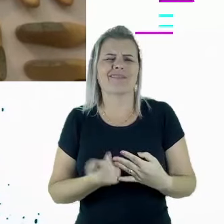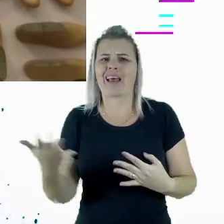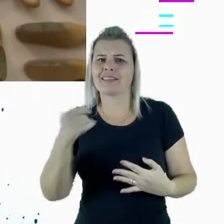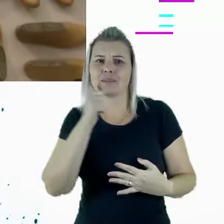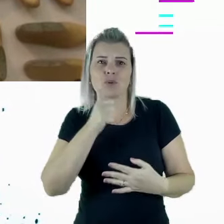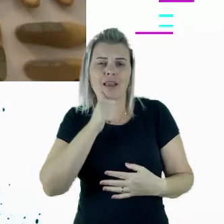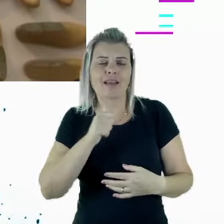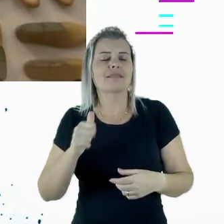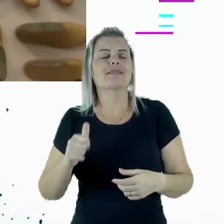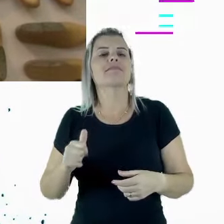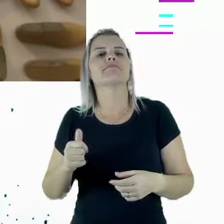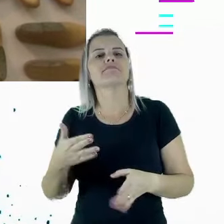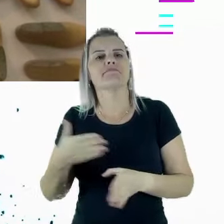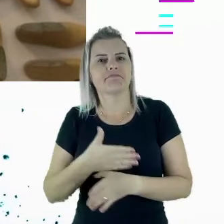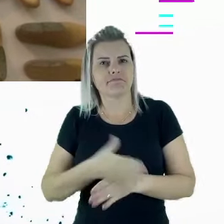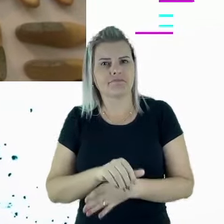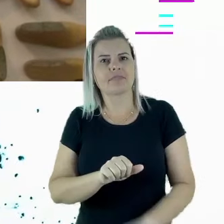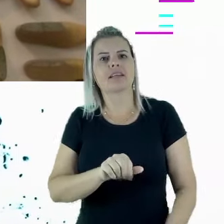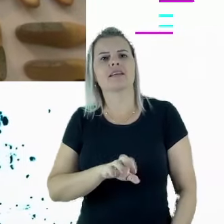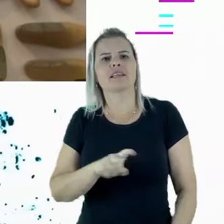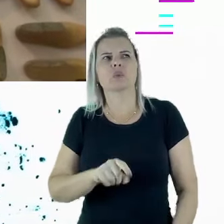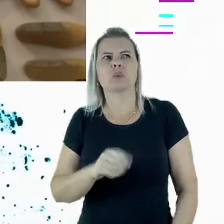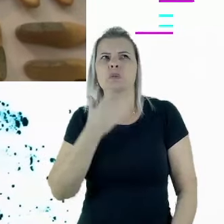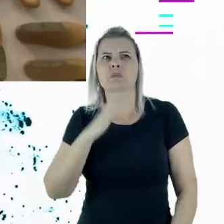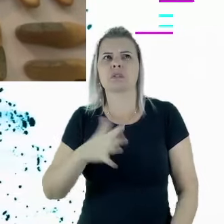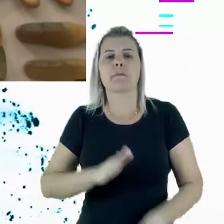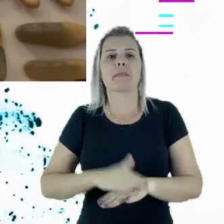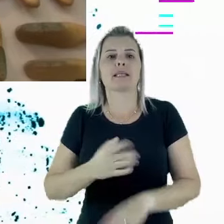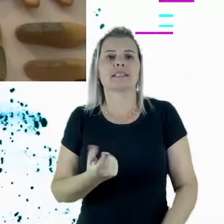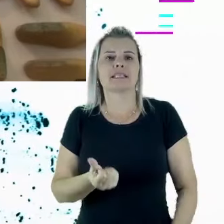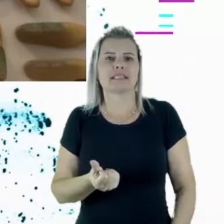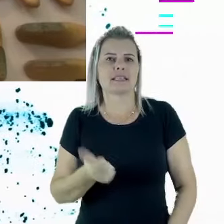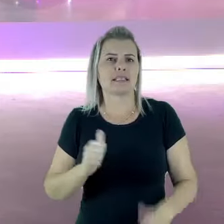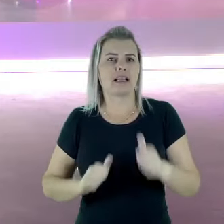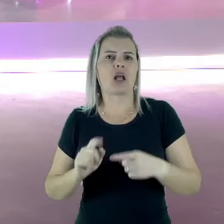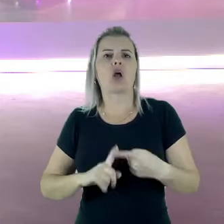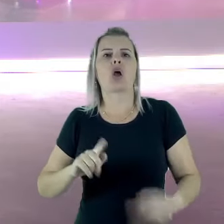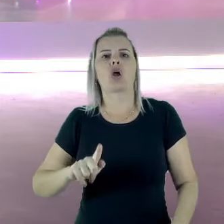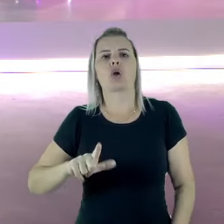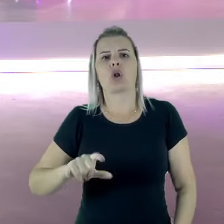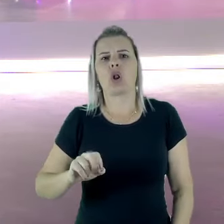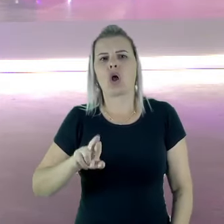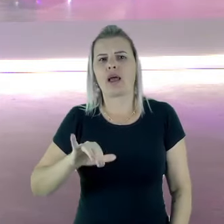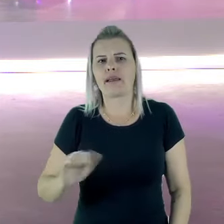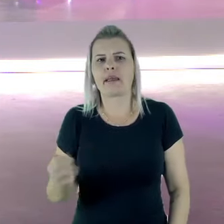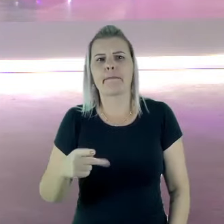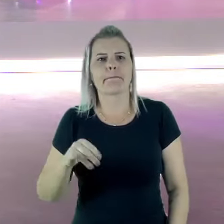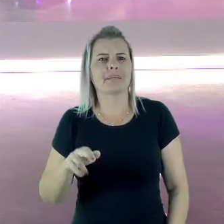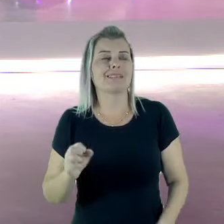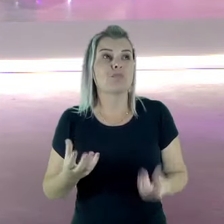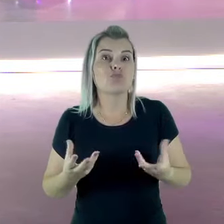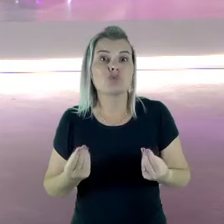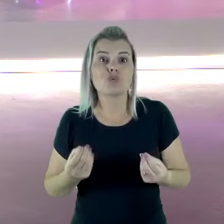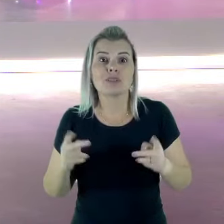tiveram aqui na Arezzo. Acho que mais de 16 atrizes da Globo, desde a Glória Pires com as suas duas filhas, enfim, muita gente